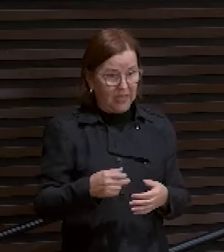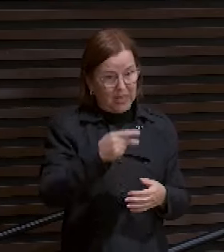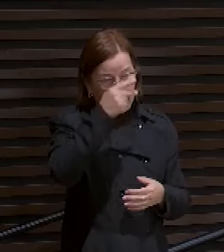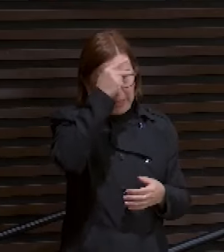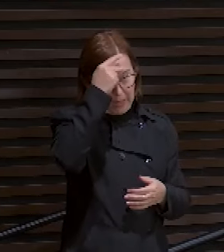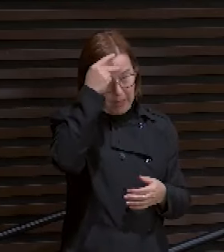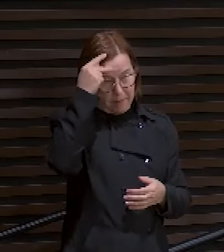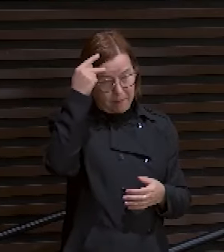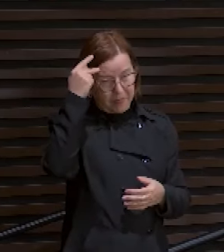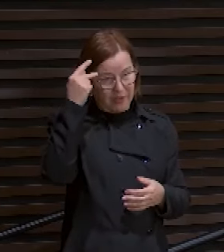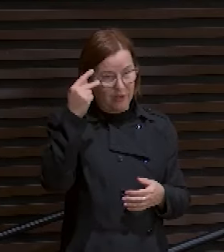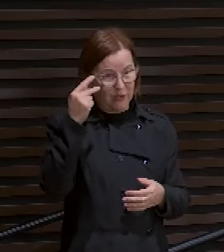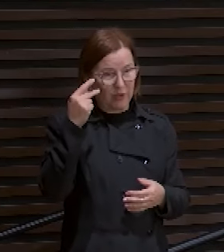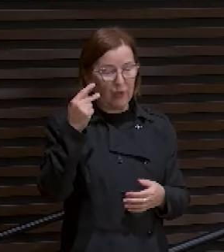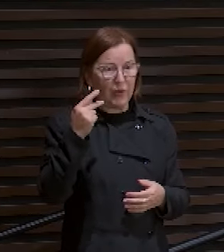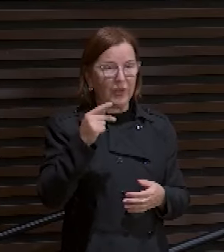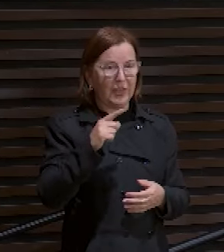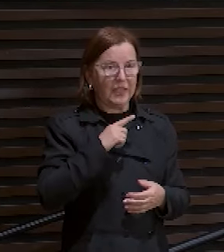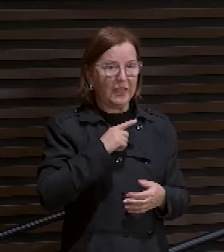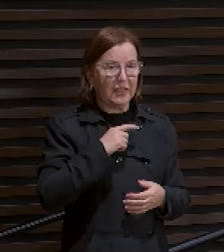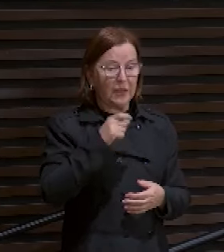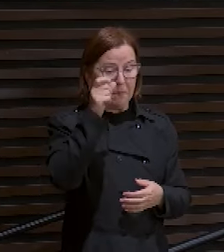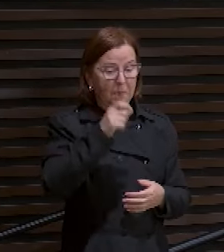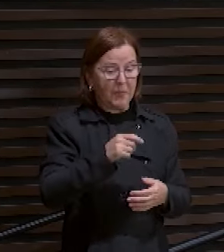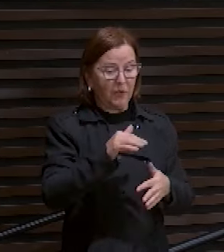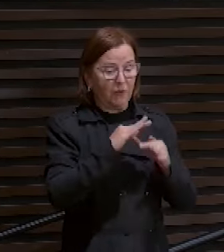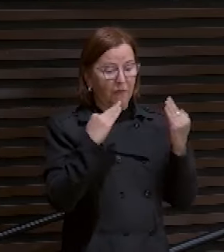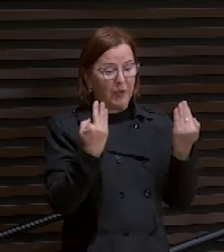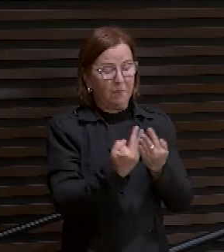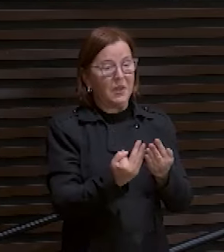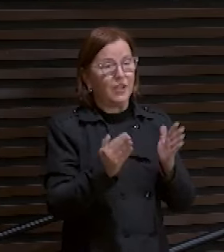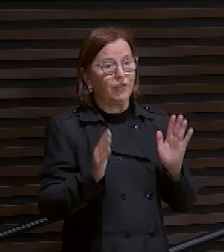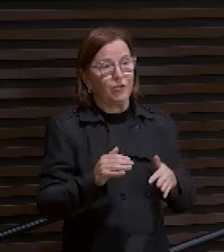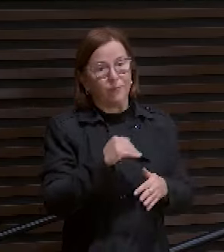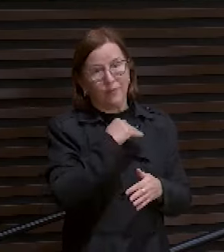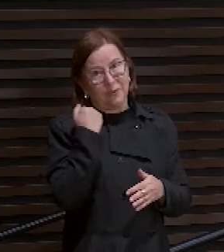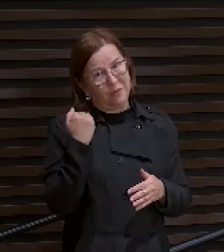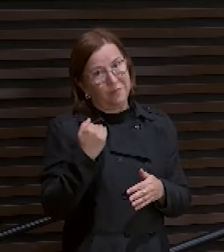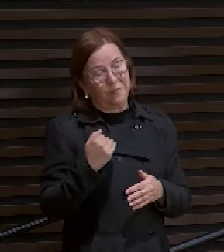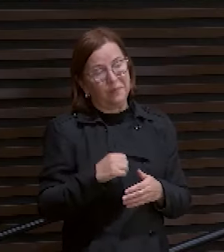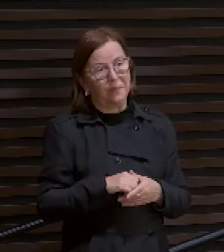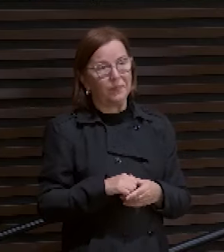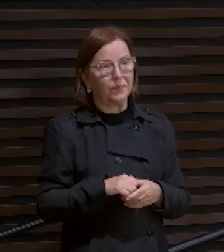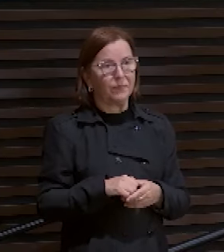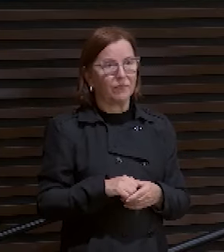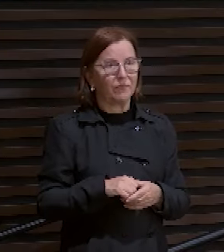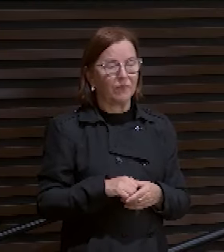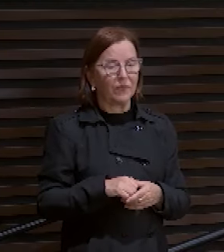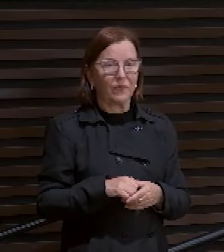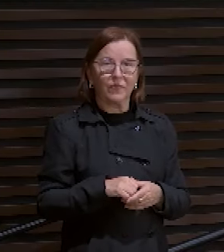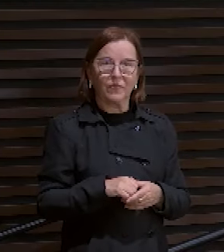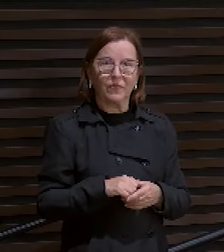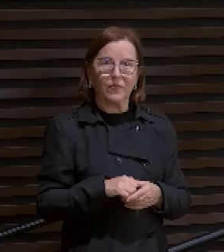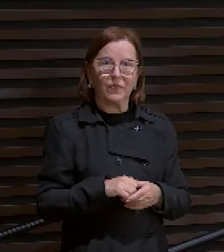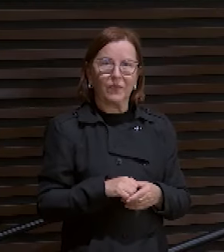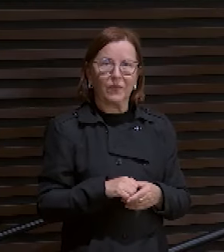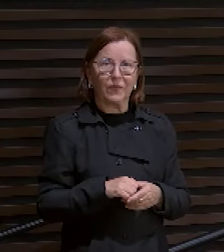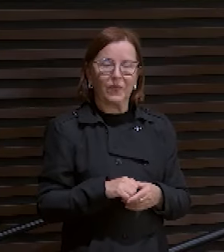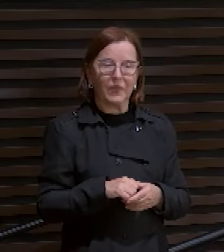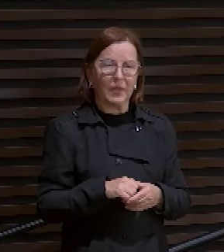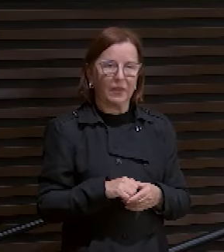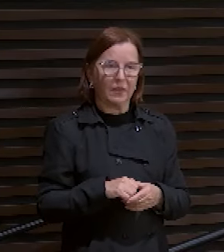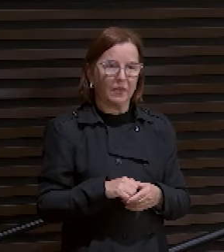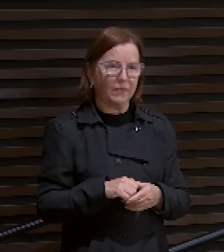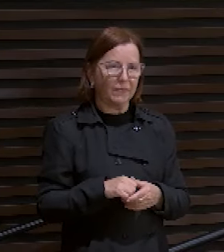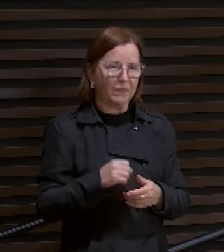Quem perdeu um ente querido. Se é que sabe explicar. Esse lupel aqui é essa aqui.